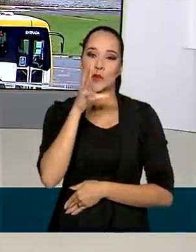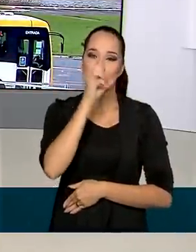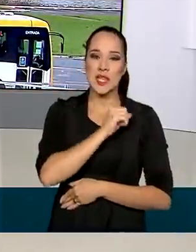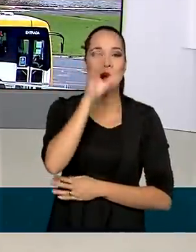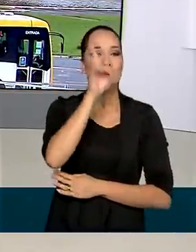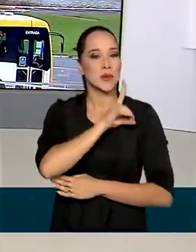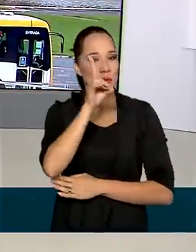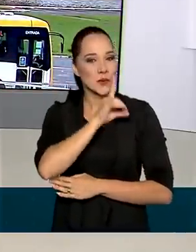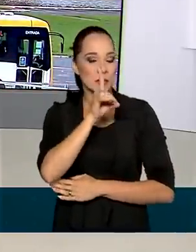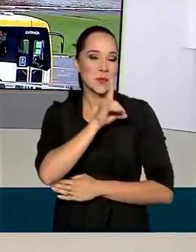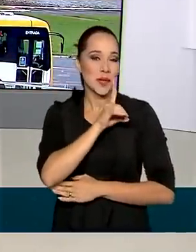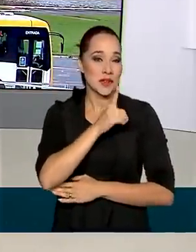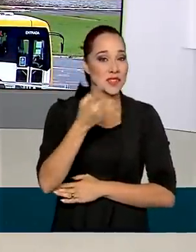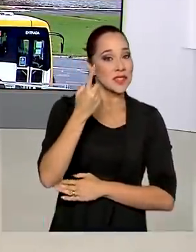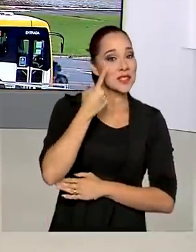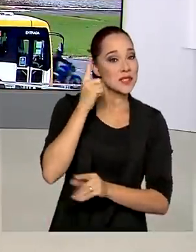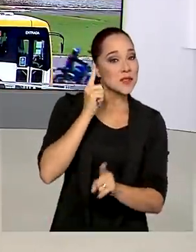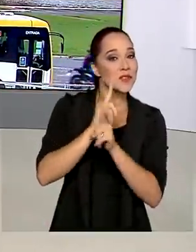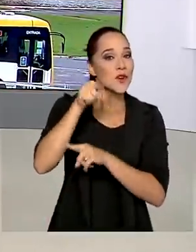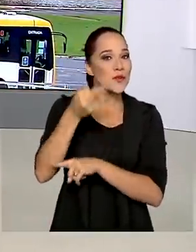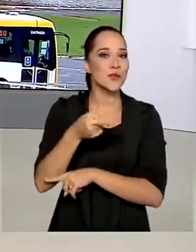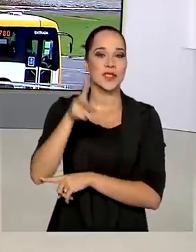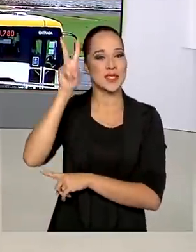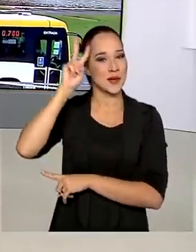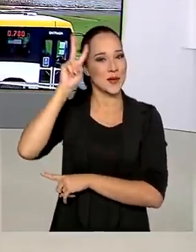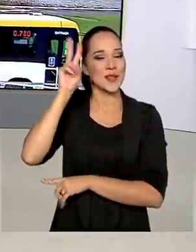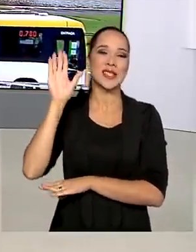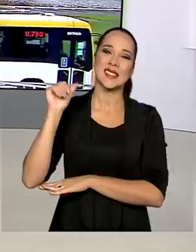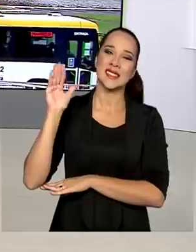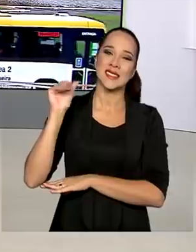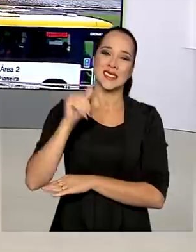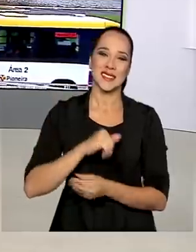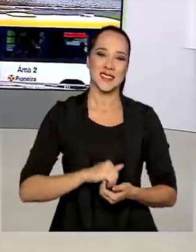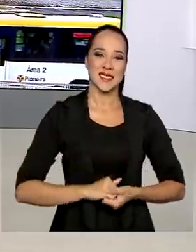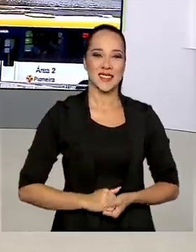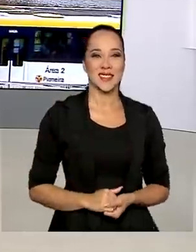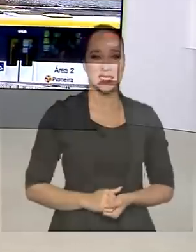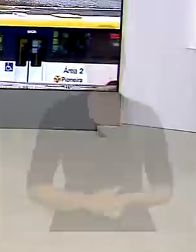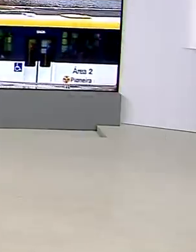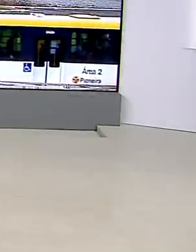Um ótimo fim de semana para você e nos vemos na segunda-feira. Até lá!